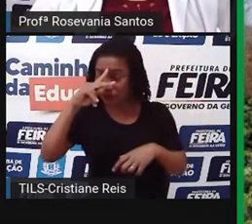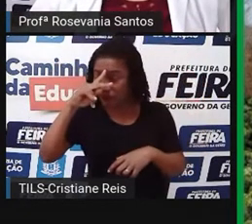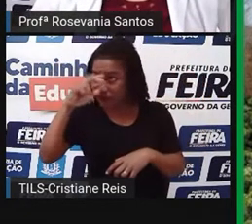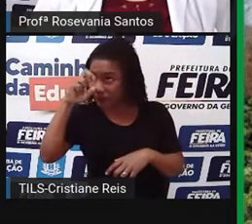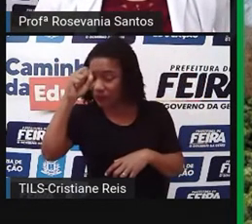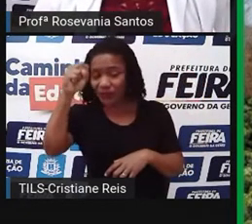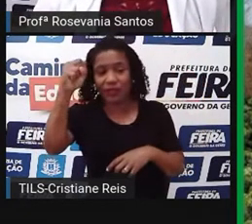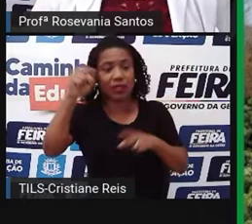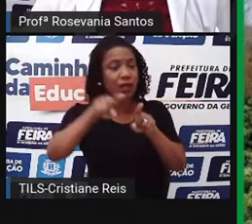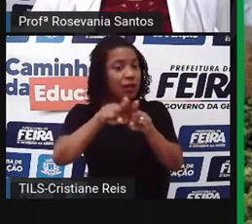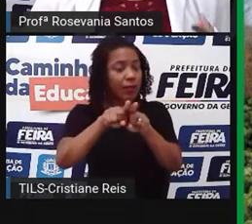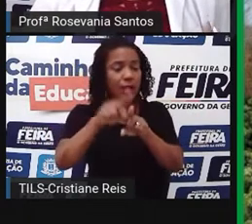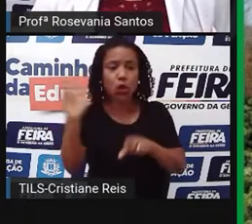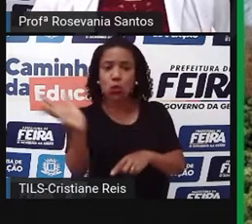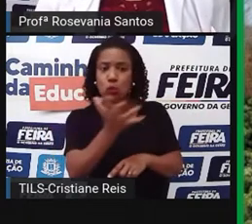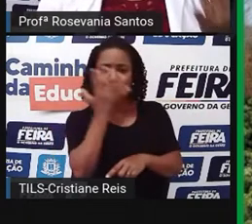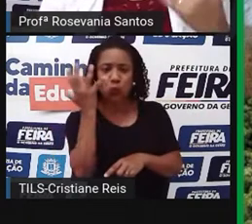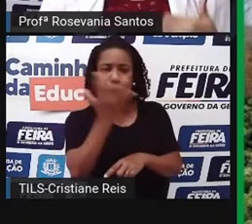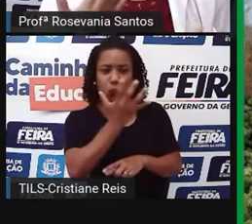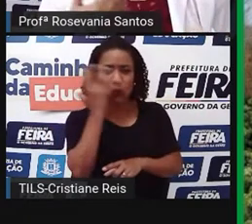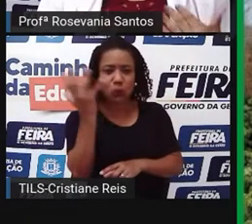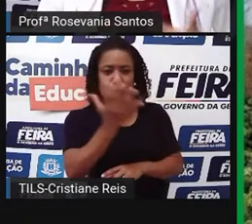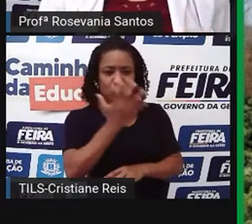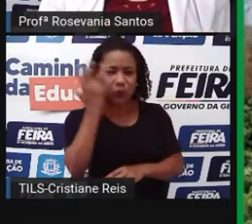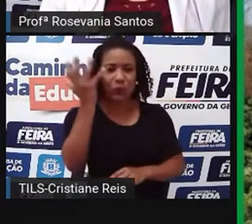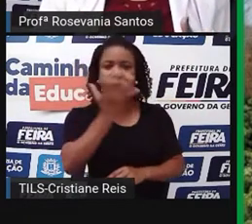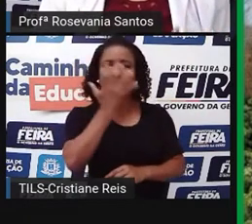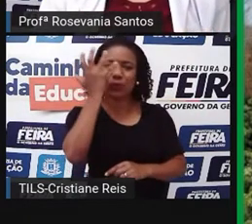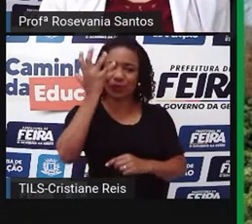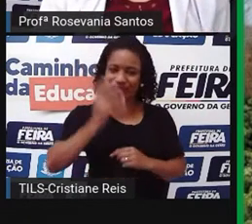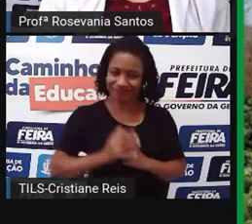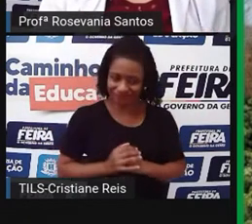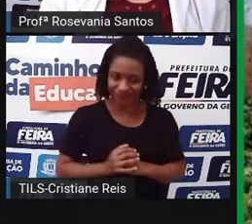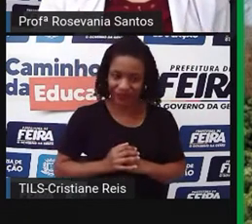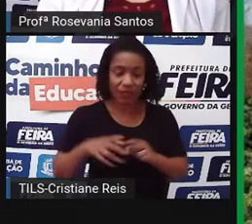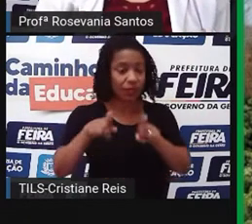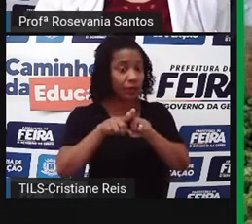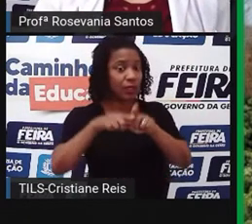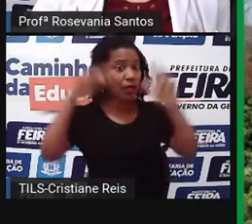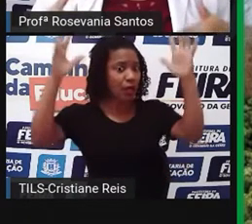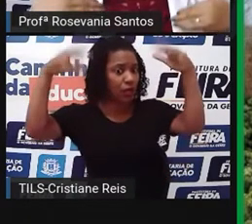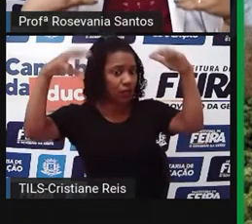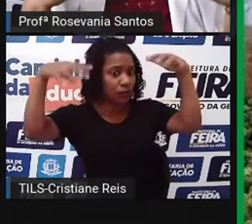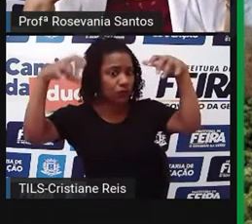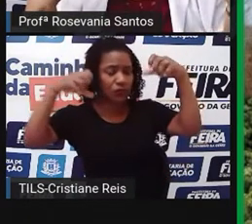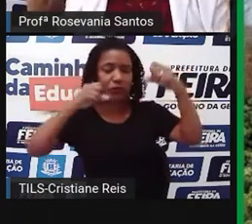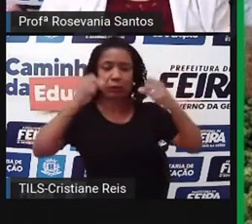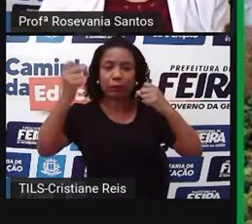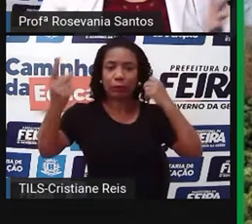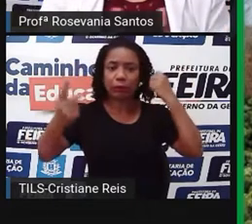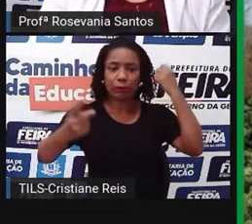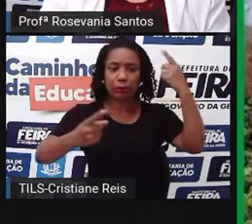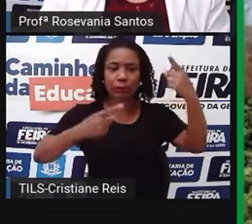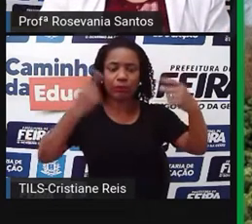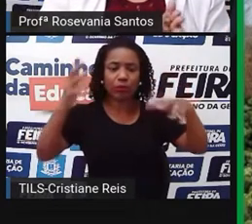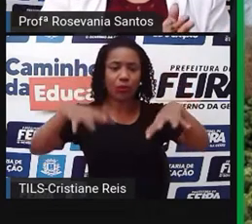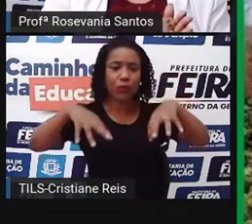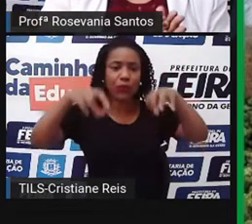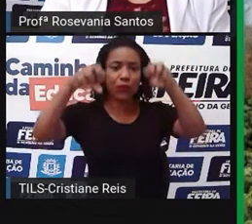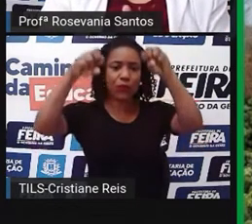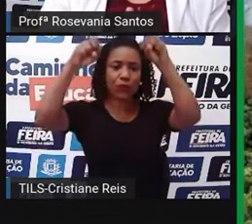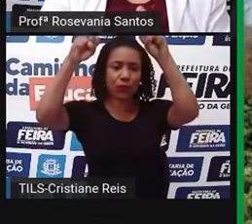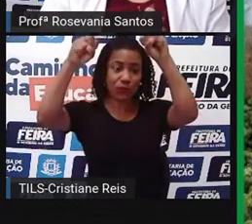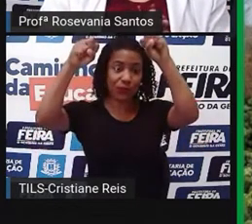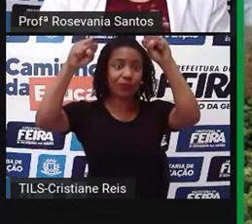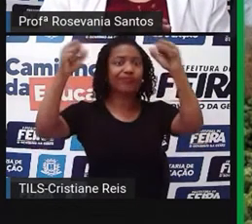atmosférica. Ainda também, depois vai interferir na falta de chuva, porque aí o processo de evapotranspiração também